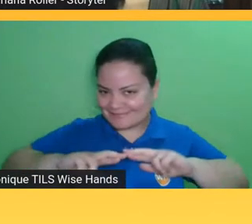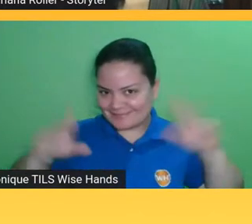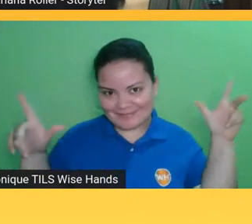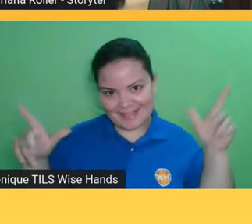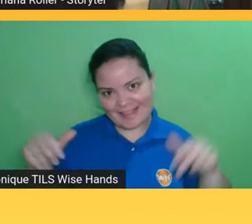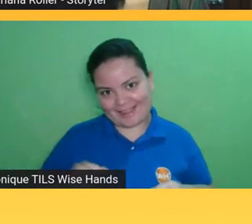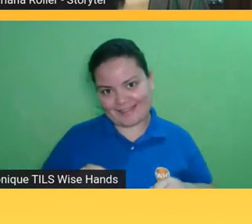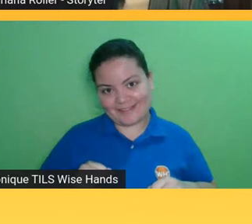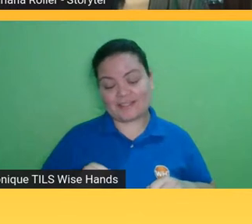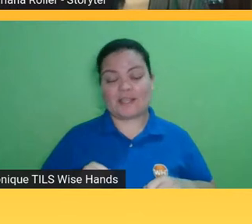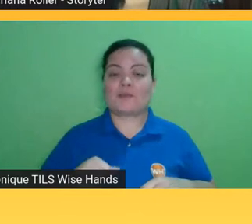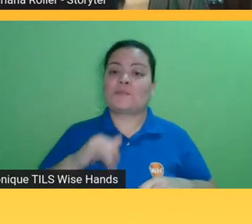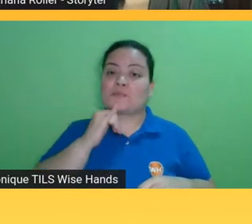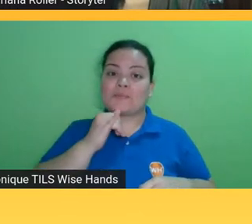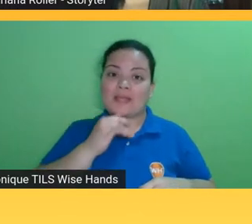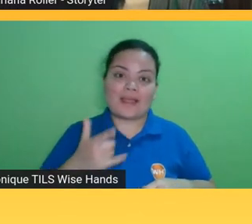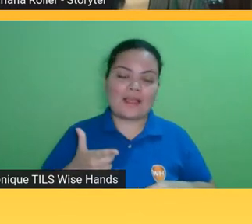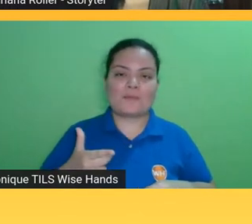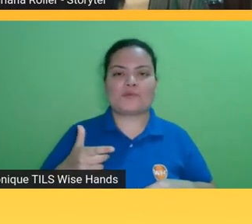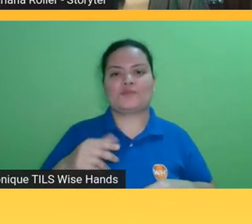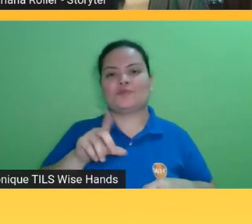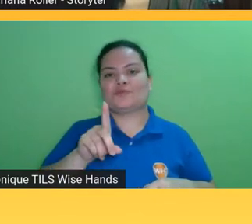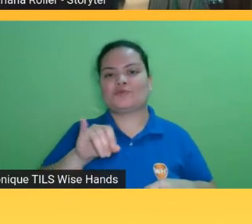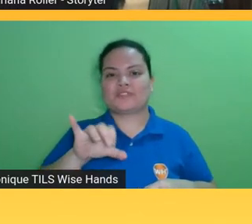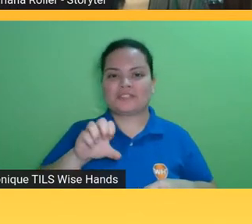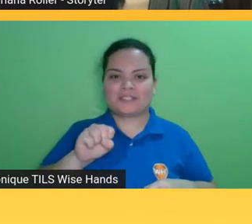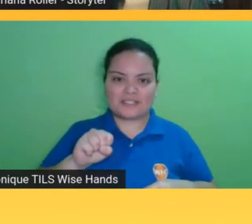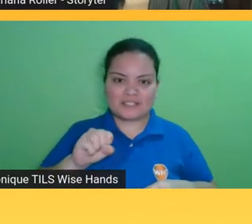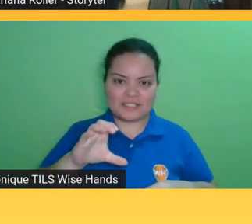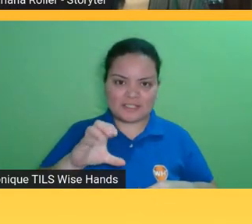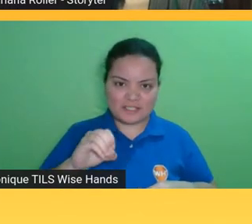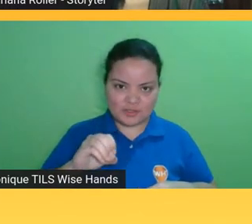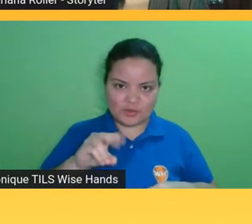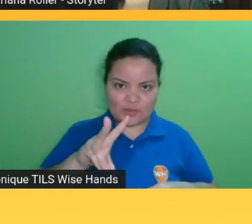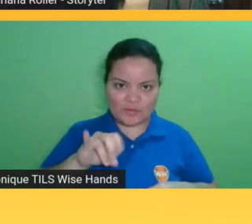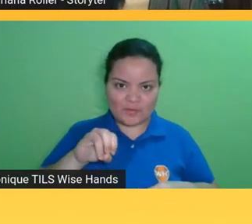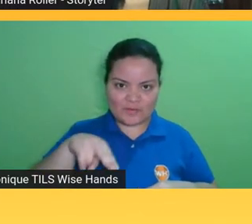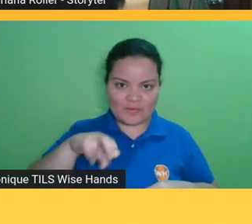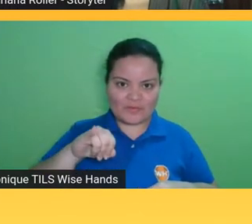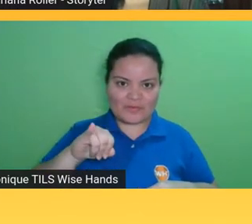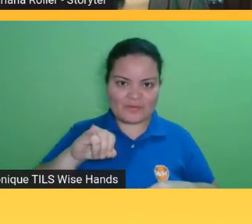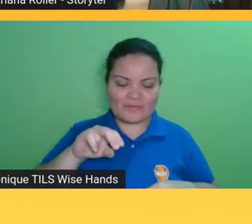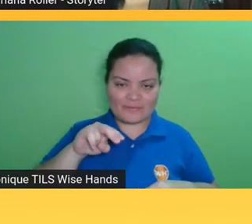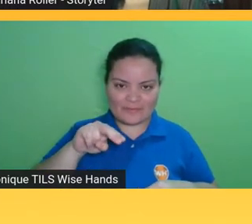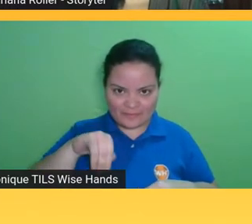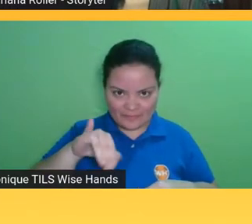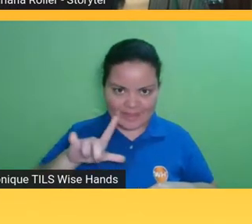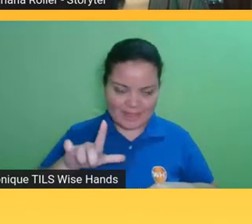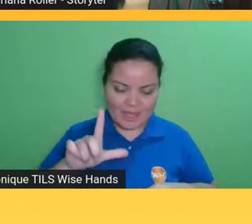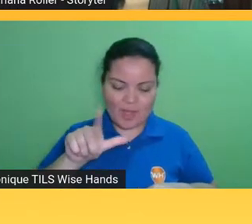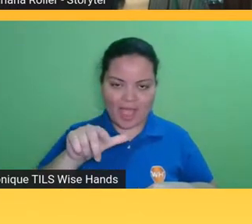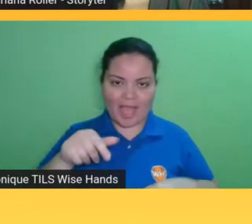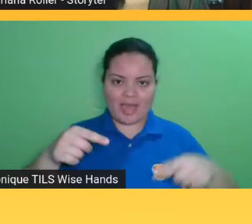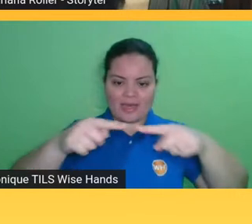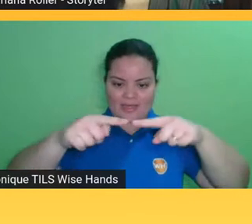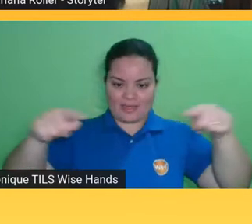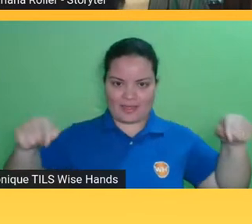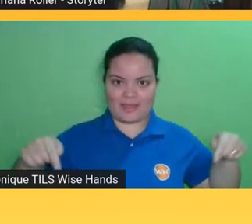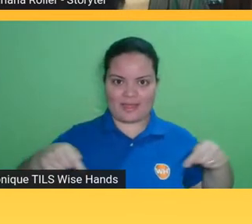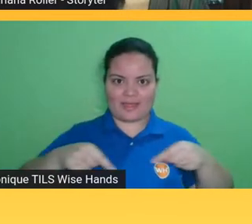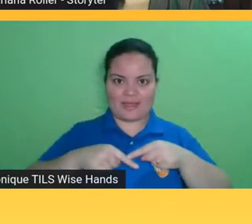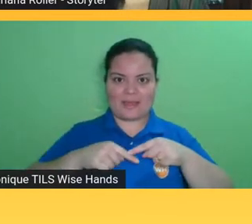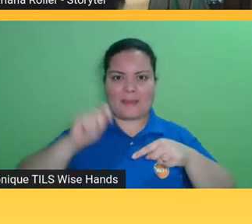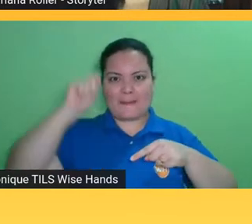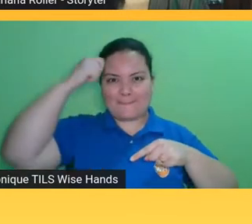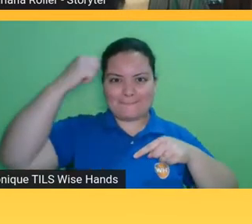gramatura especial mais grosso tal o vinil por exemplo isso estendeu também pro CD conseguiu levar pra frente tinha aqueles boxes